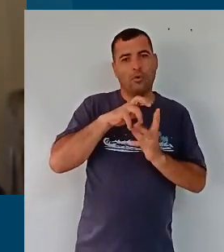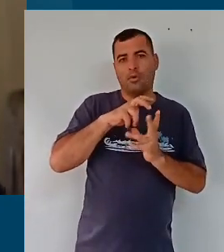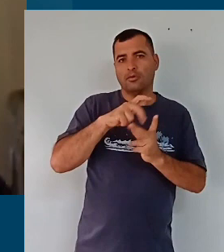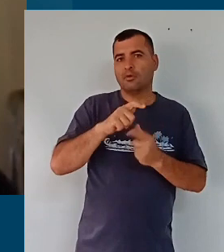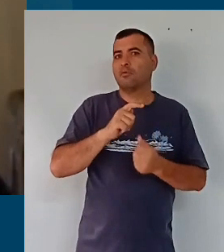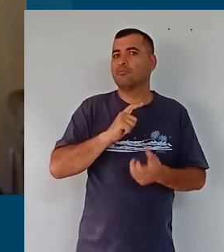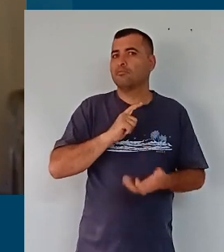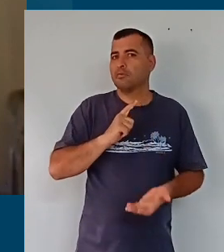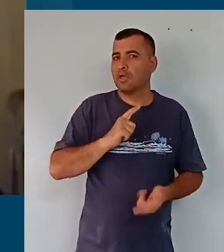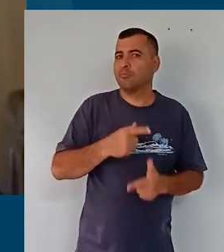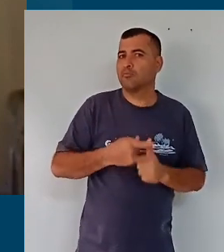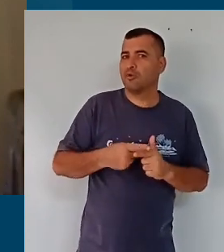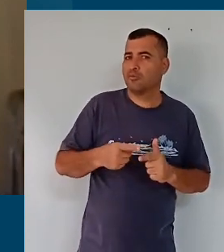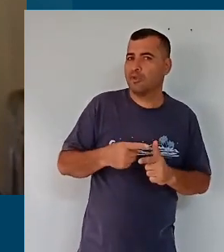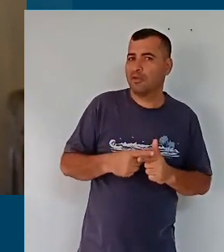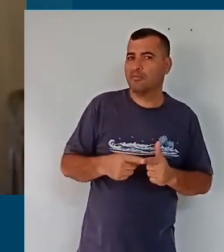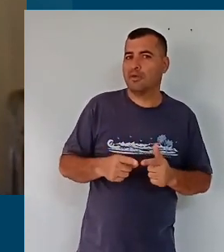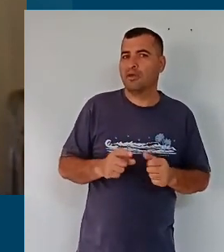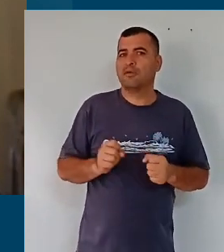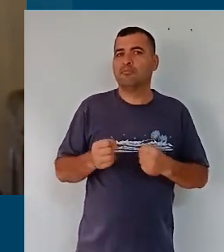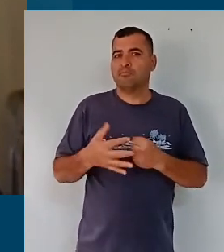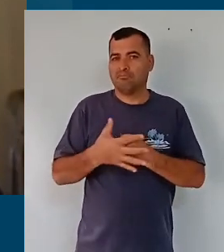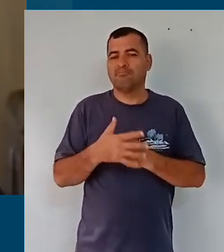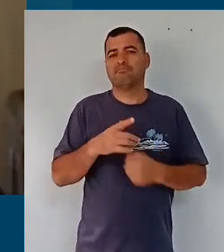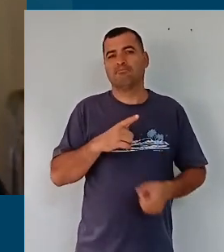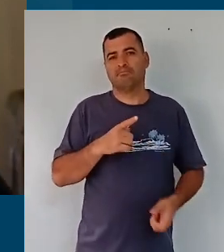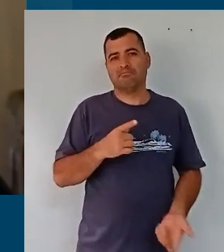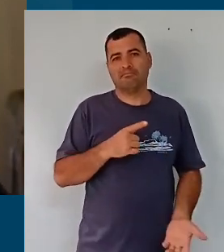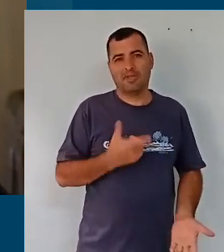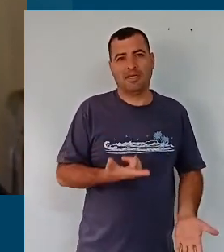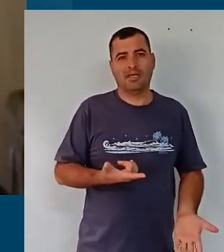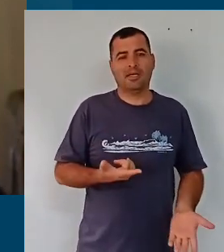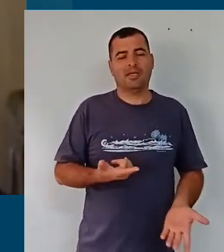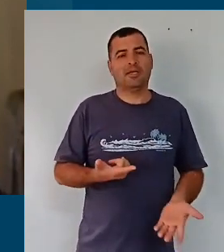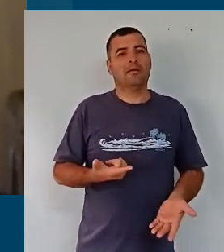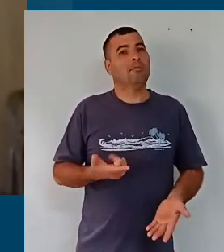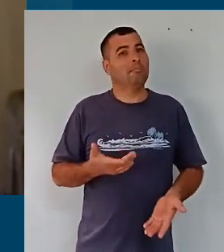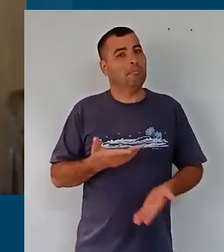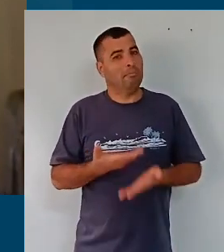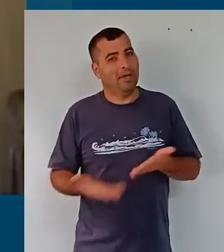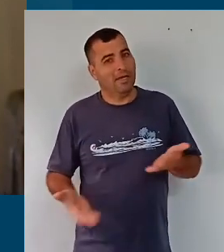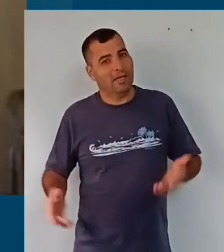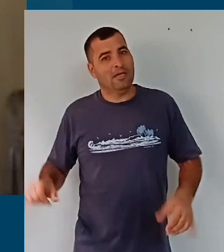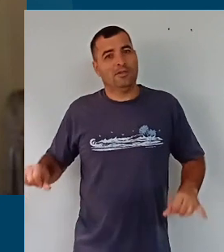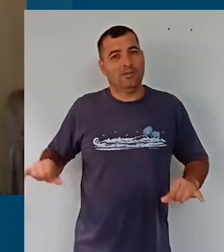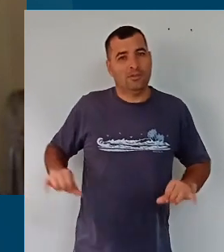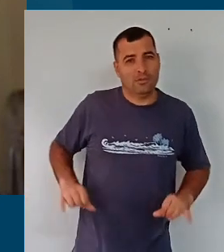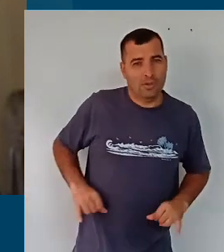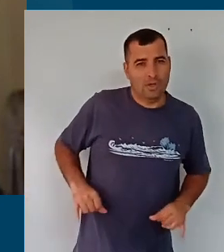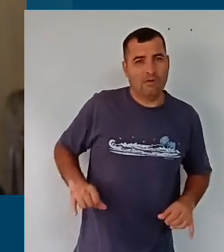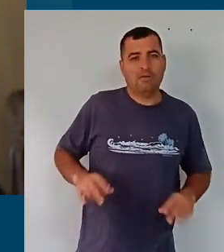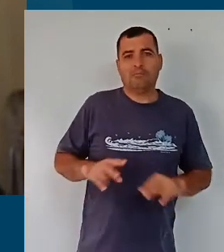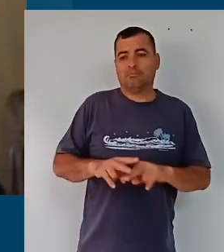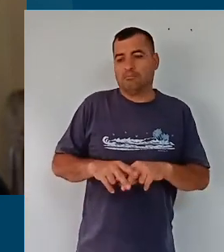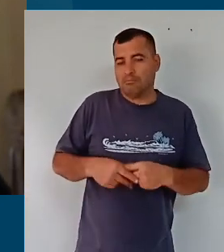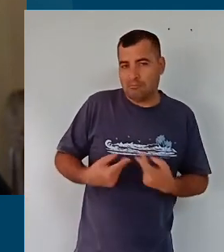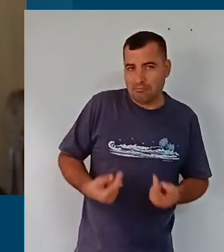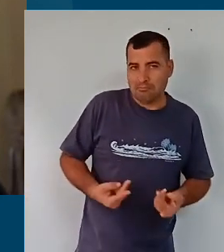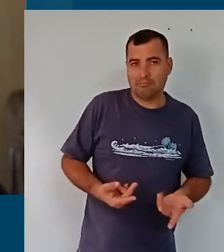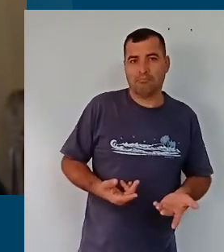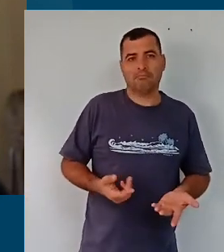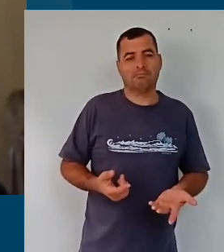estava num momento caótico, em que a pandemia trouxe aí perdas, sofrimentos, consequências,